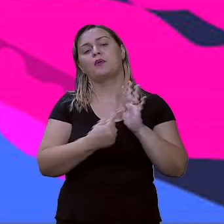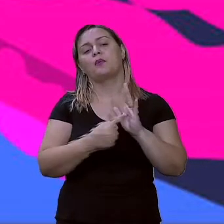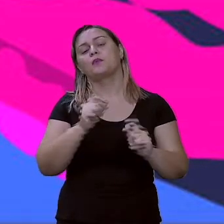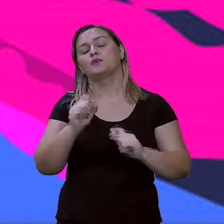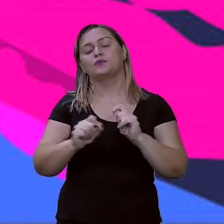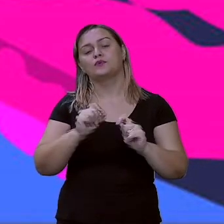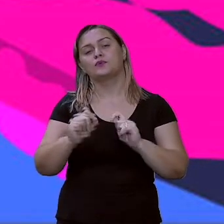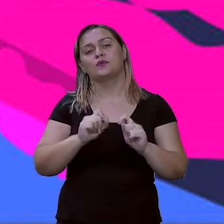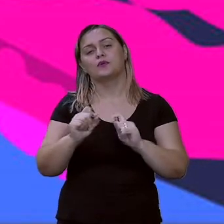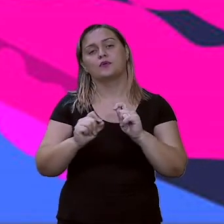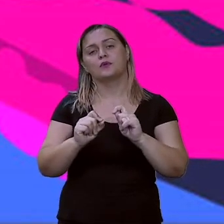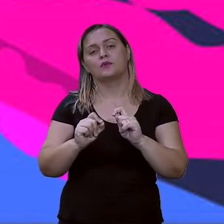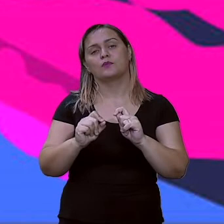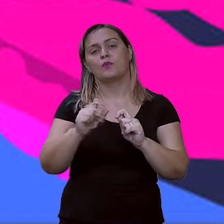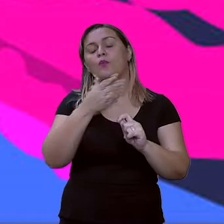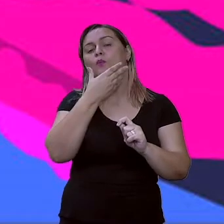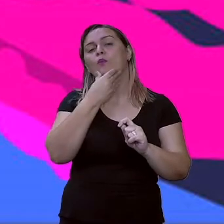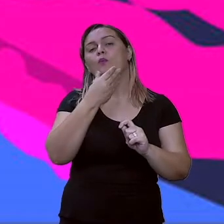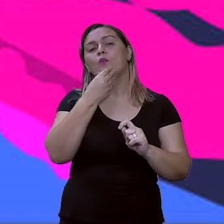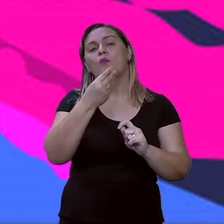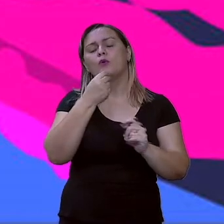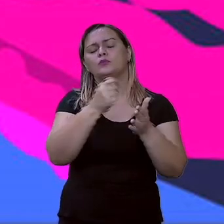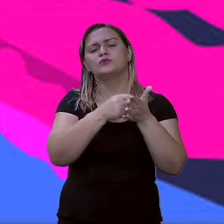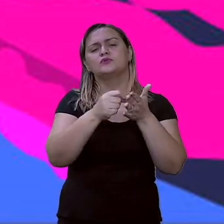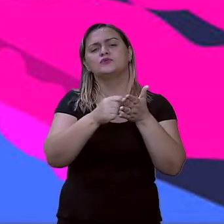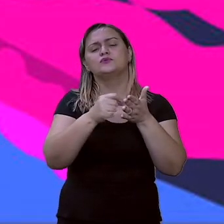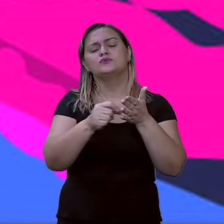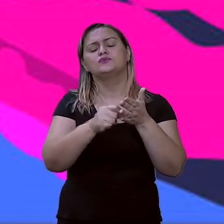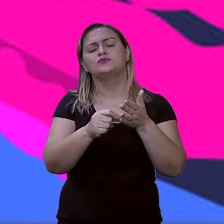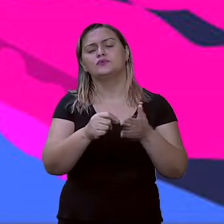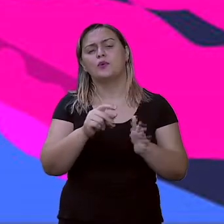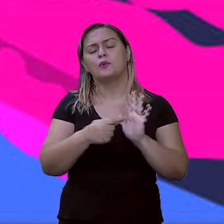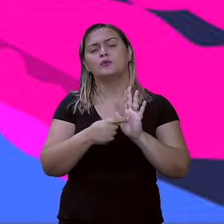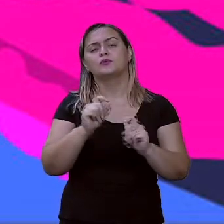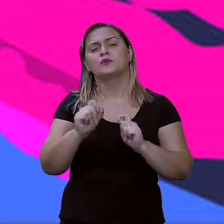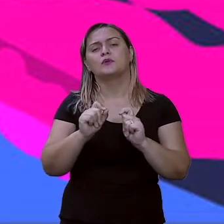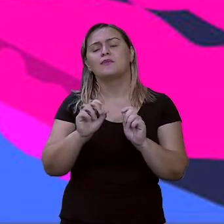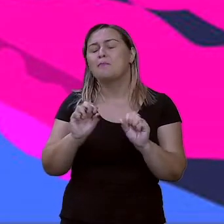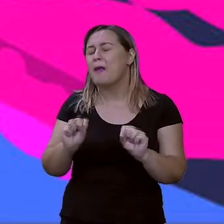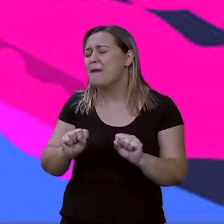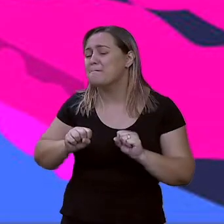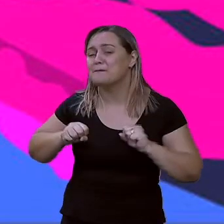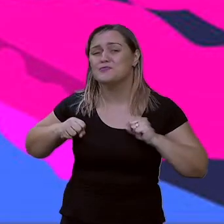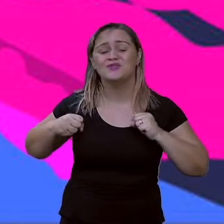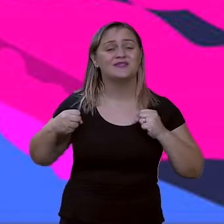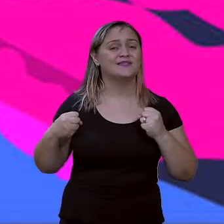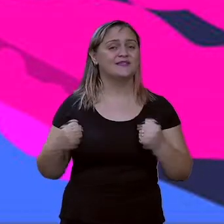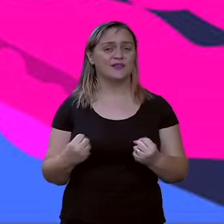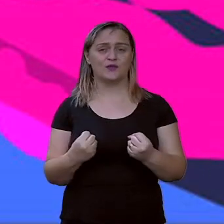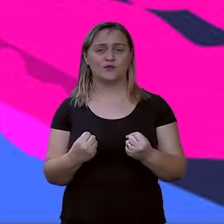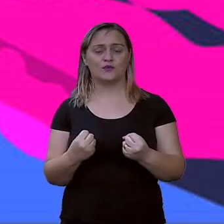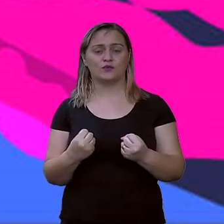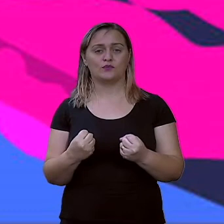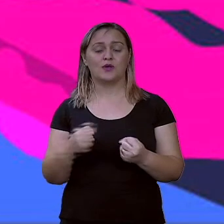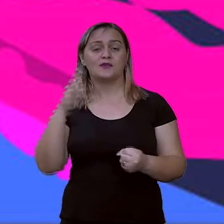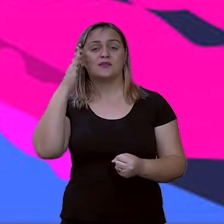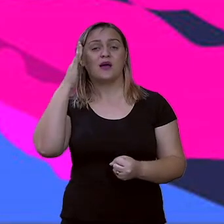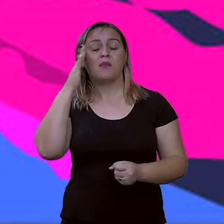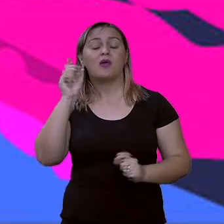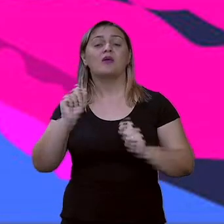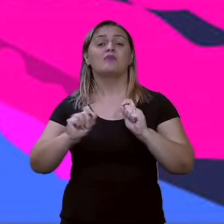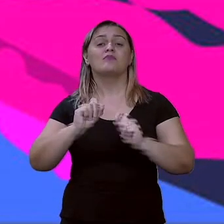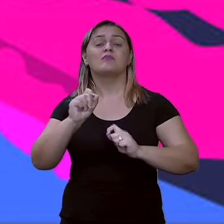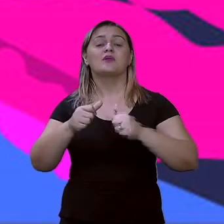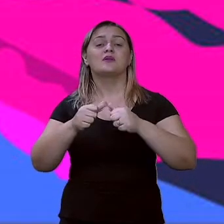impossível identificar quem está do outro lado da tela. O interessante desse autor é que para